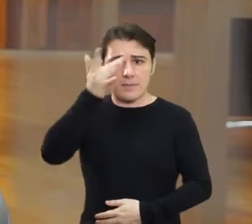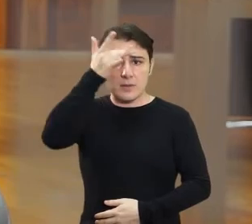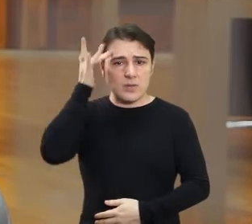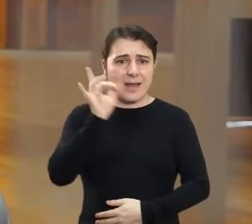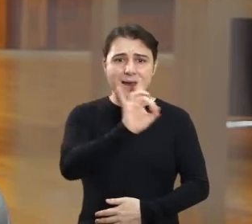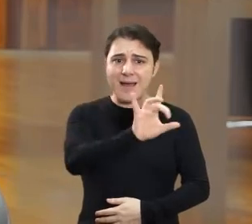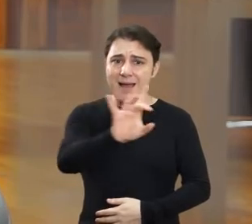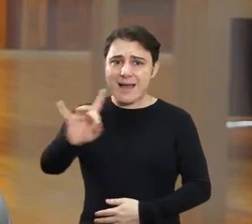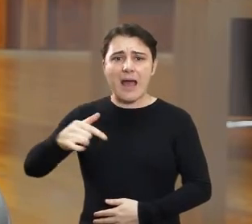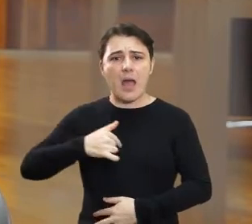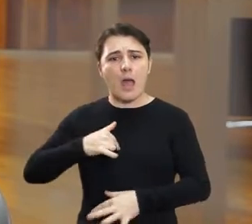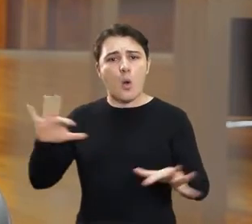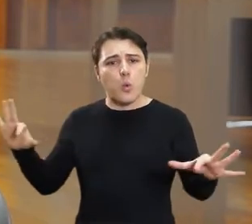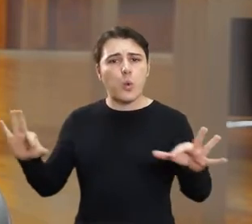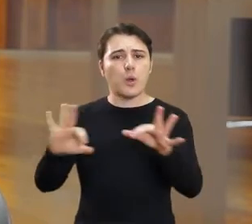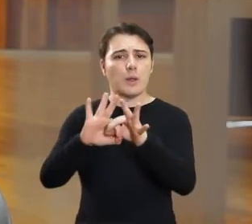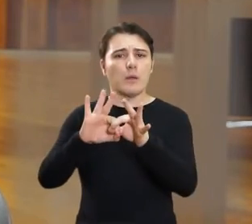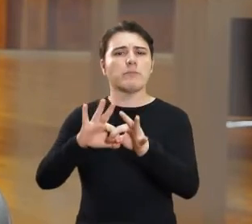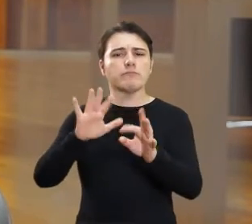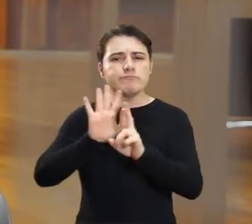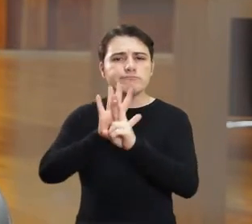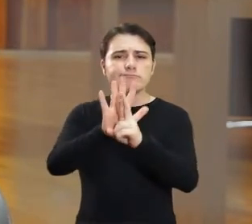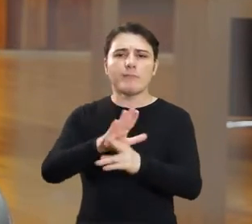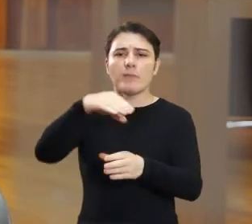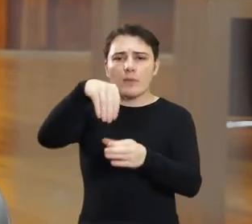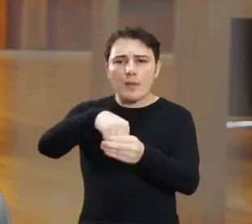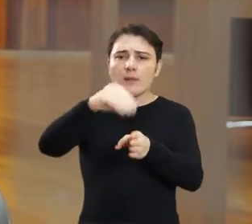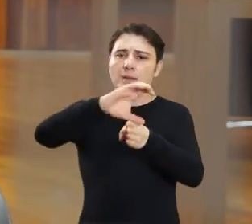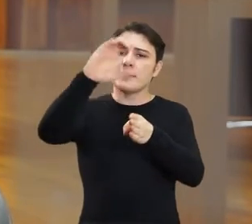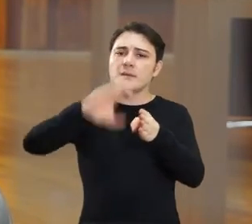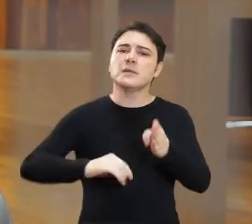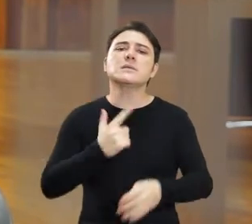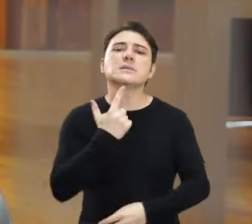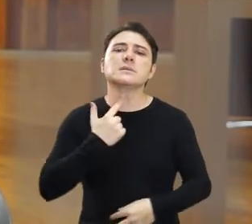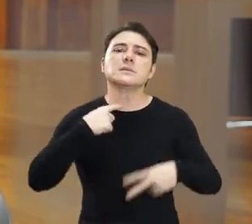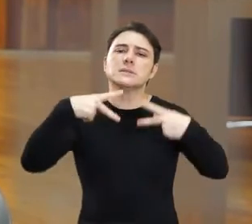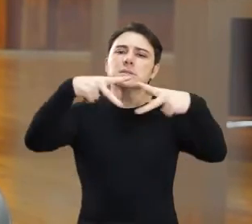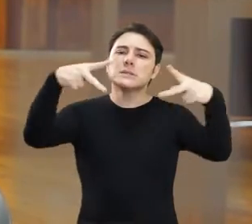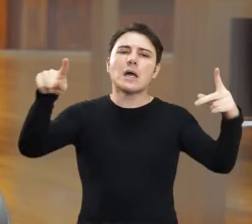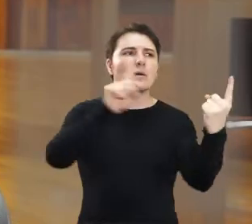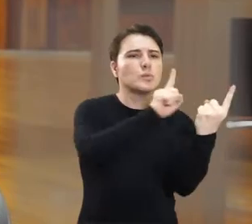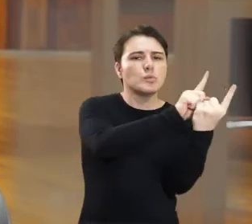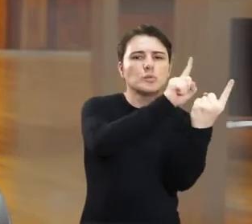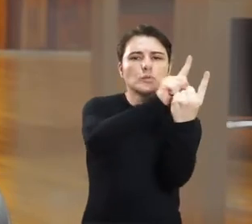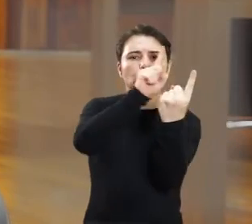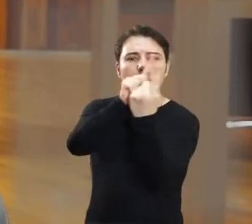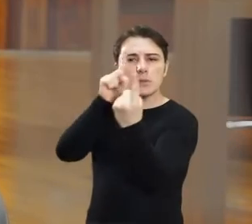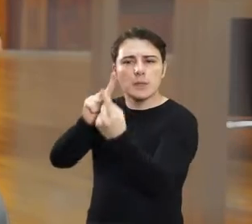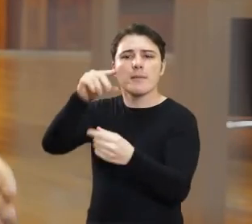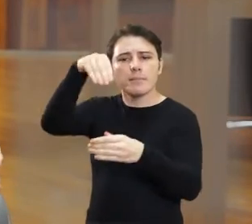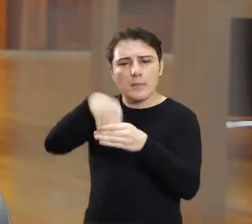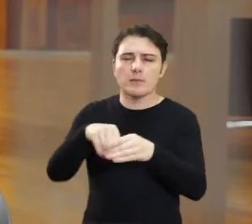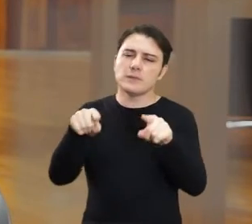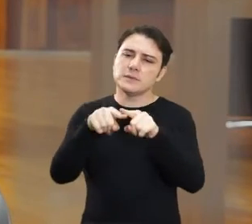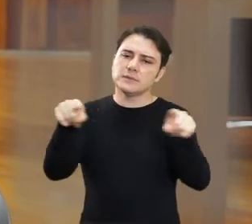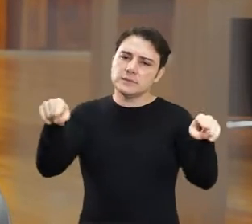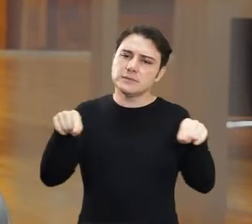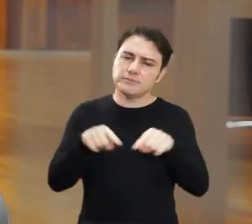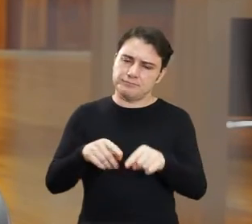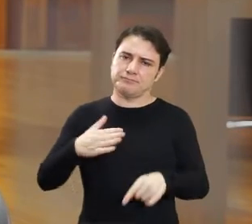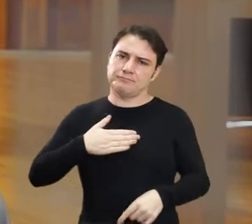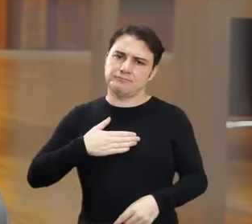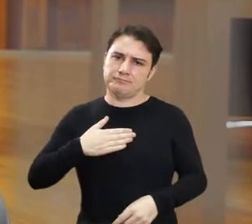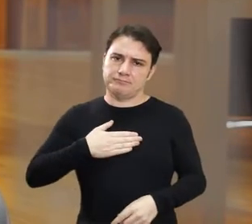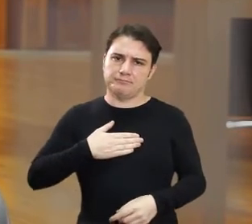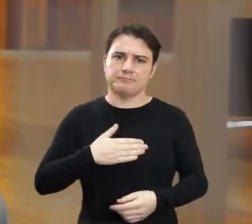sim, eu vou poder representar cada uma dessas pessoas aqui na Câmara Municipal de Araraquara. Atendendo a necessidade